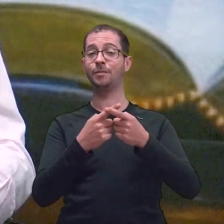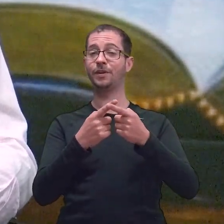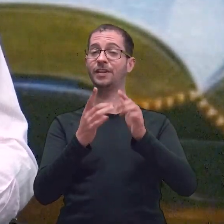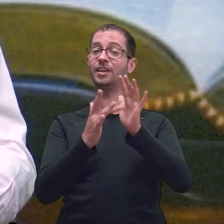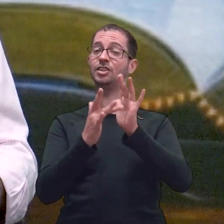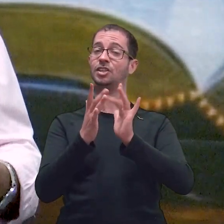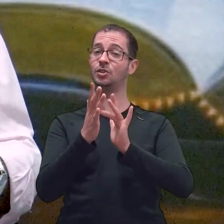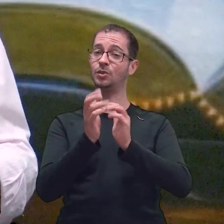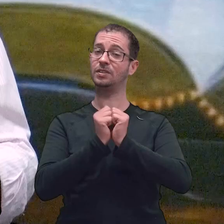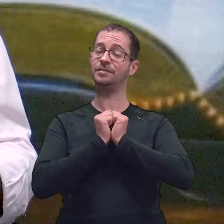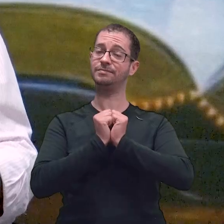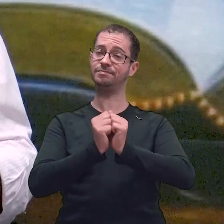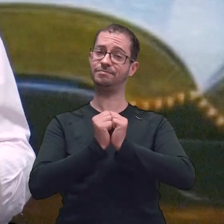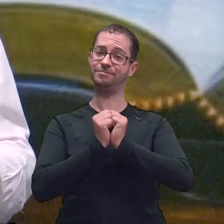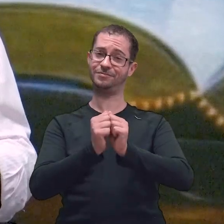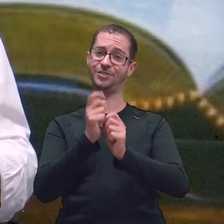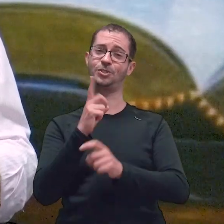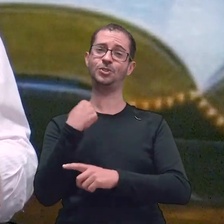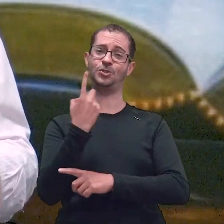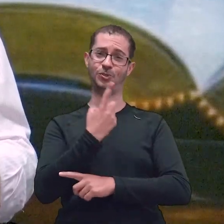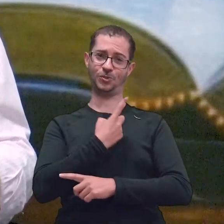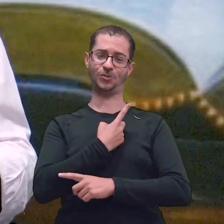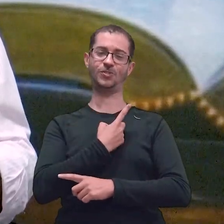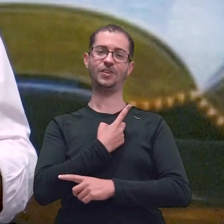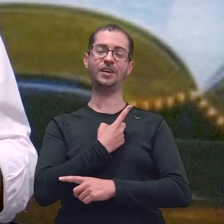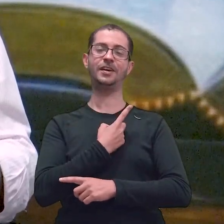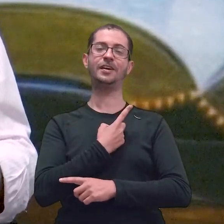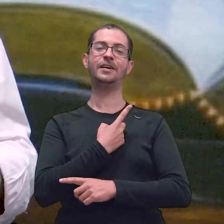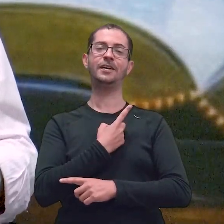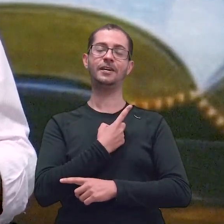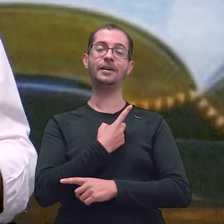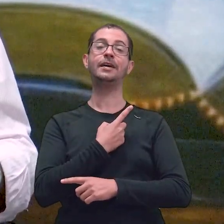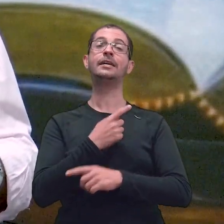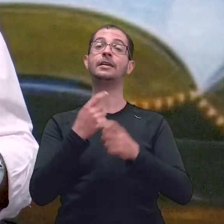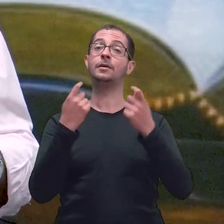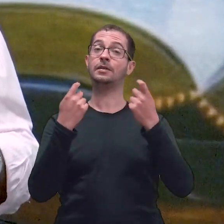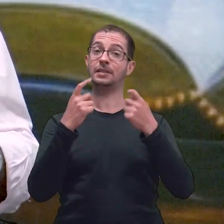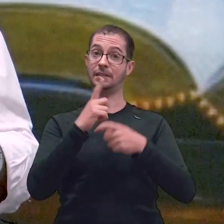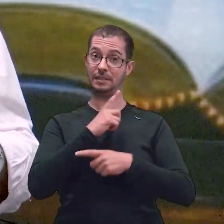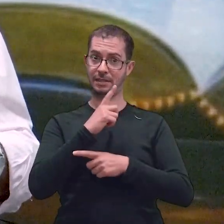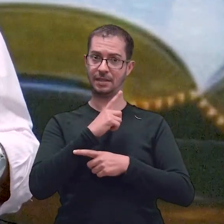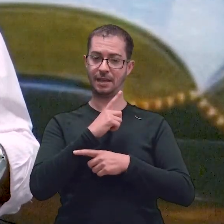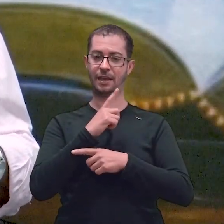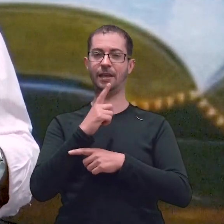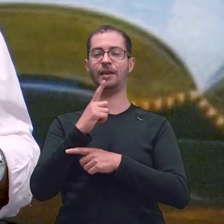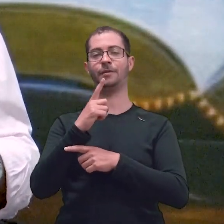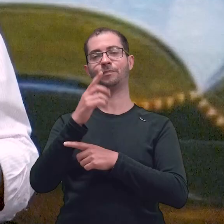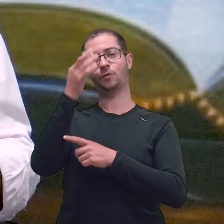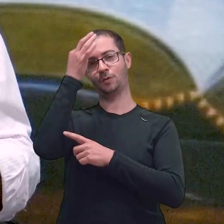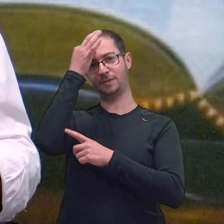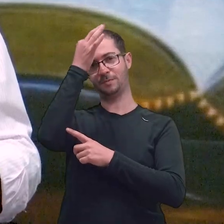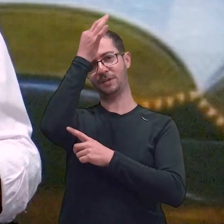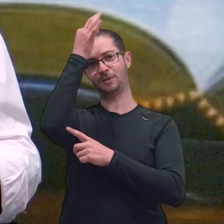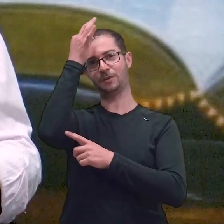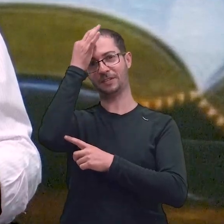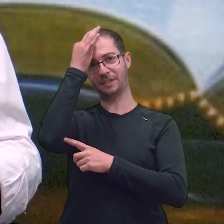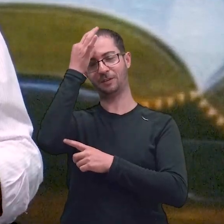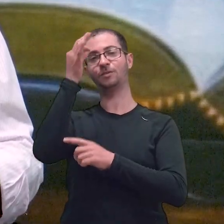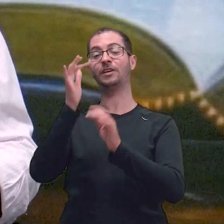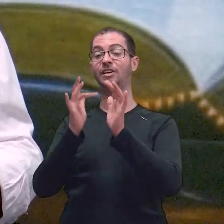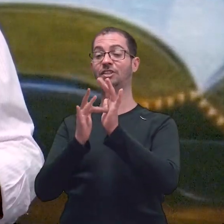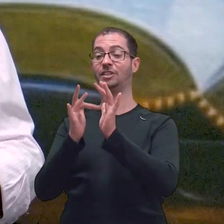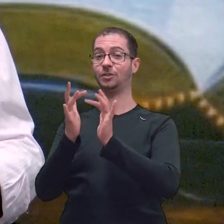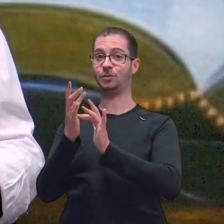está conosco. Então, nós devemos considerar essa primeira coisa. Nós temos o intercessor e Jesus está no nosso meio.